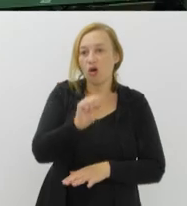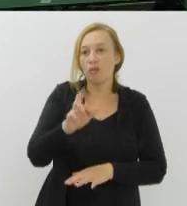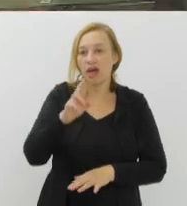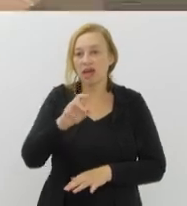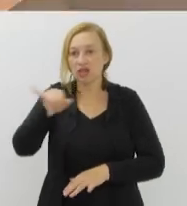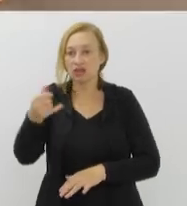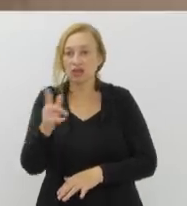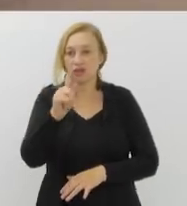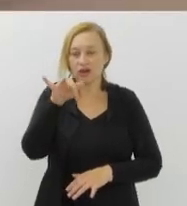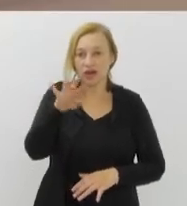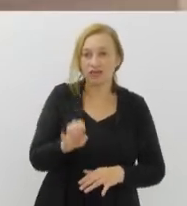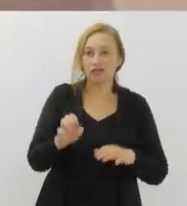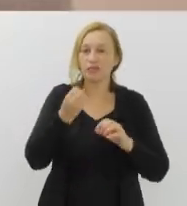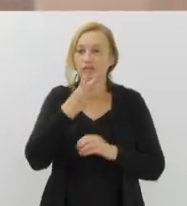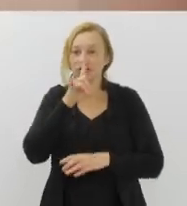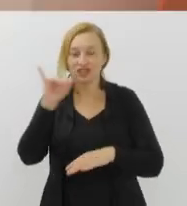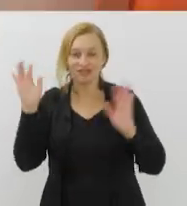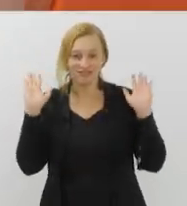até amanhã.